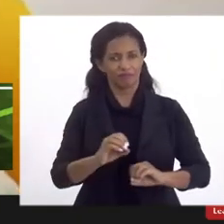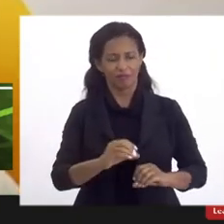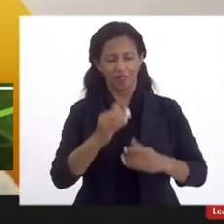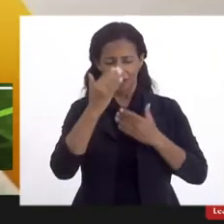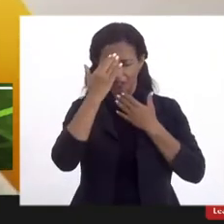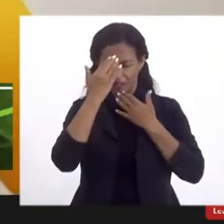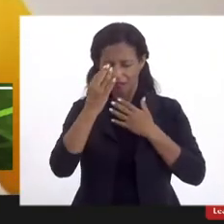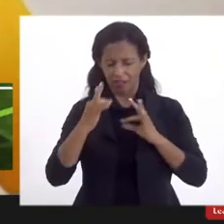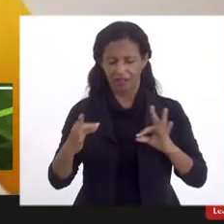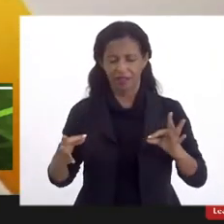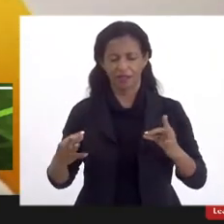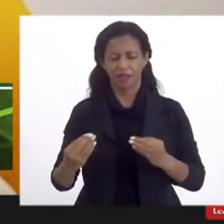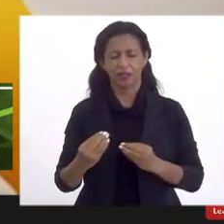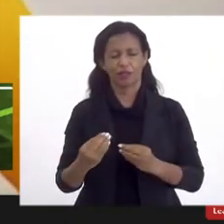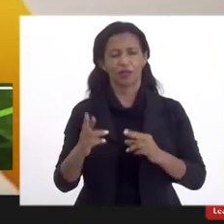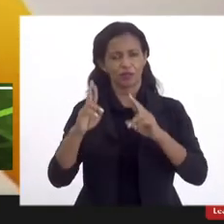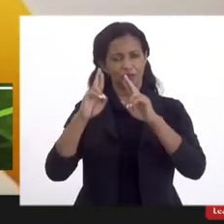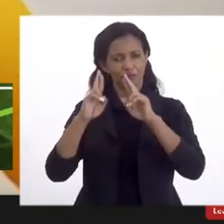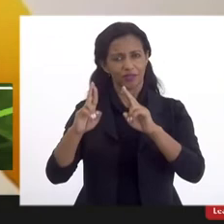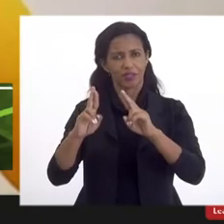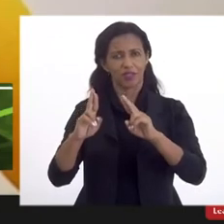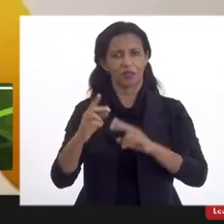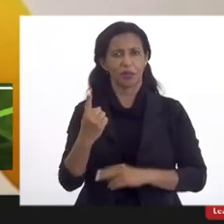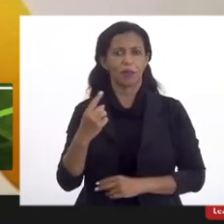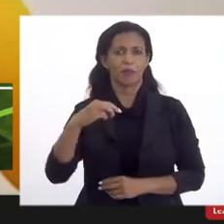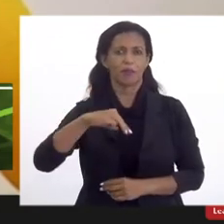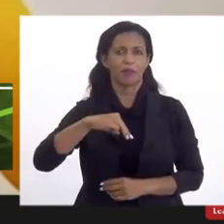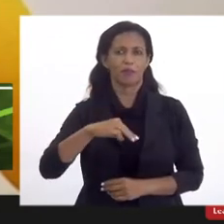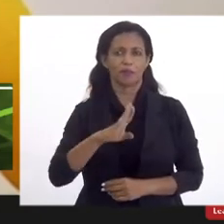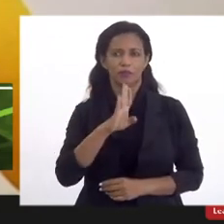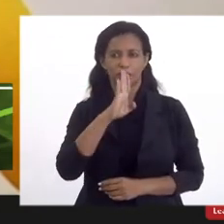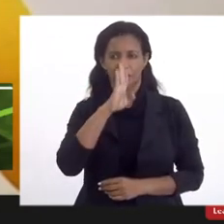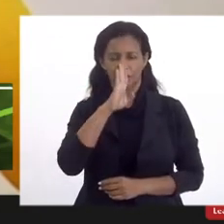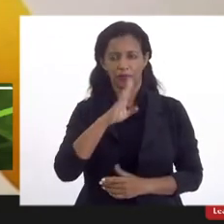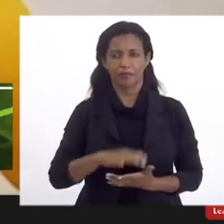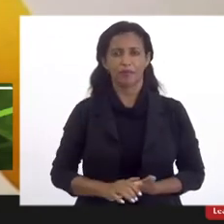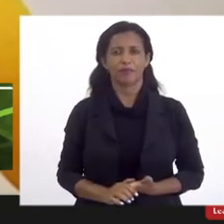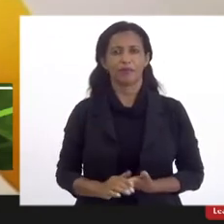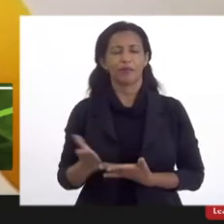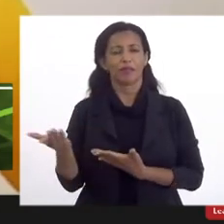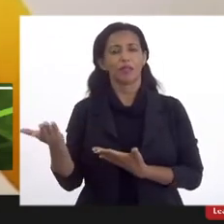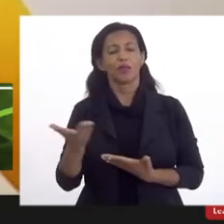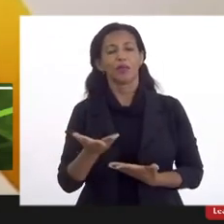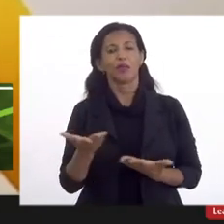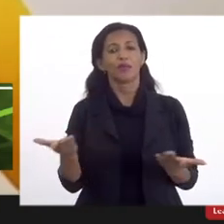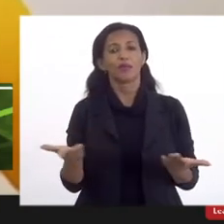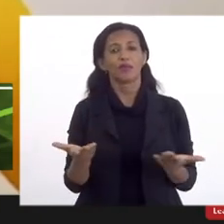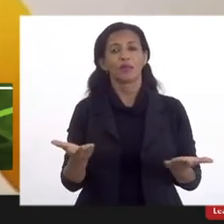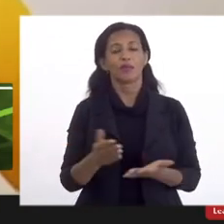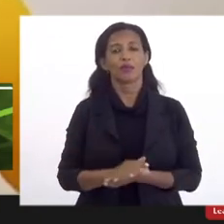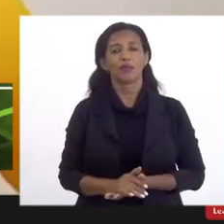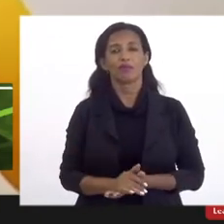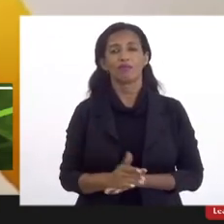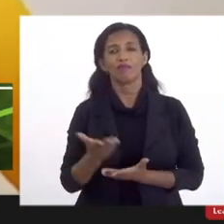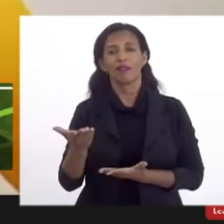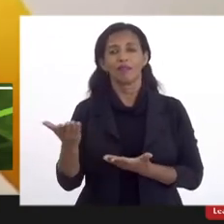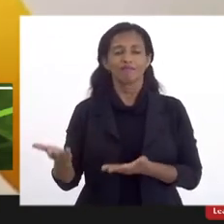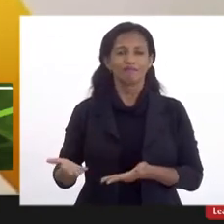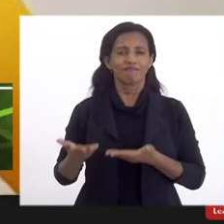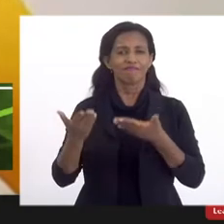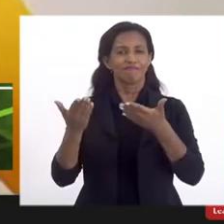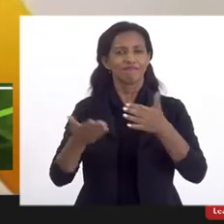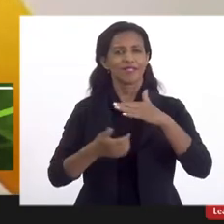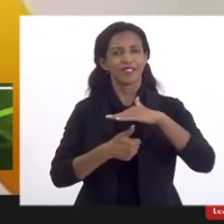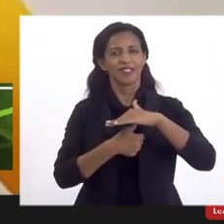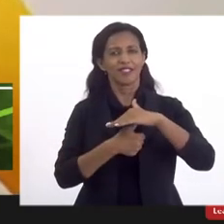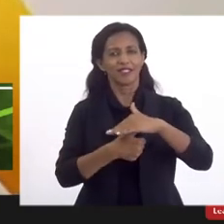Agradeço a todos que respeitaram esse minuto de silêncio e convido para fazer uso da palavra a magnífica reitora